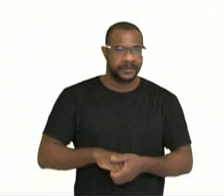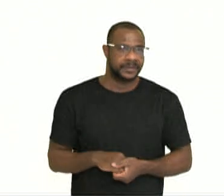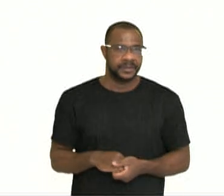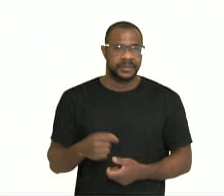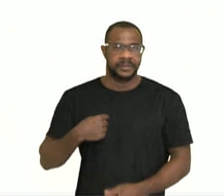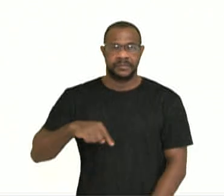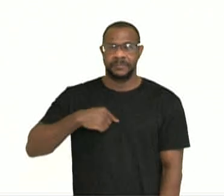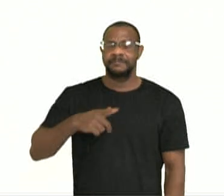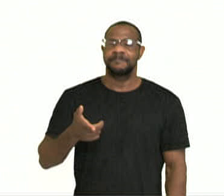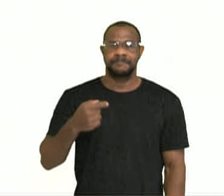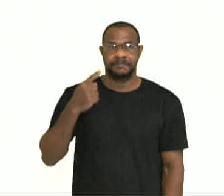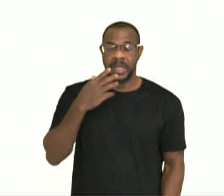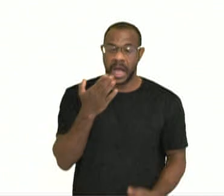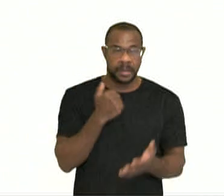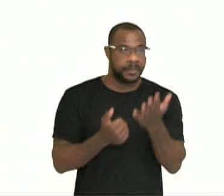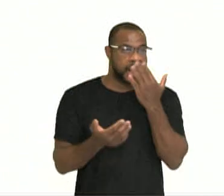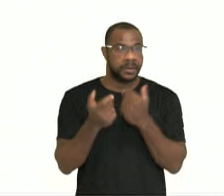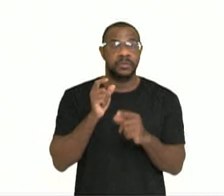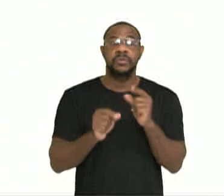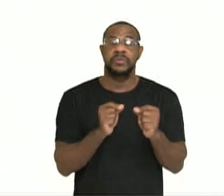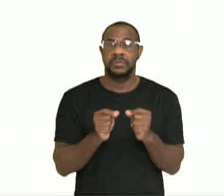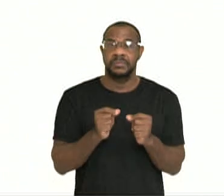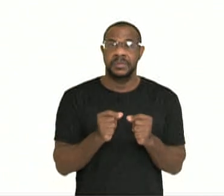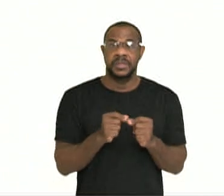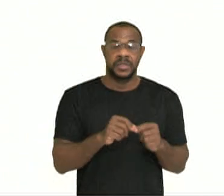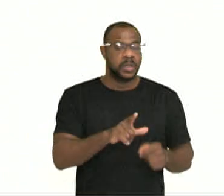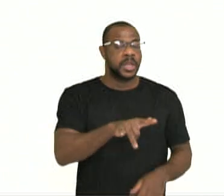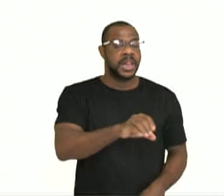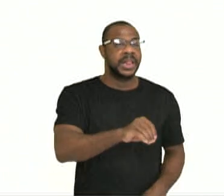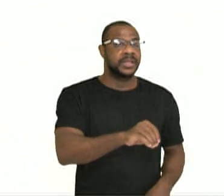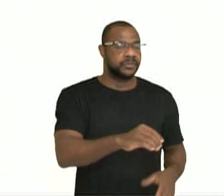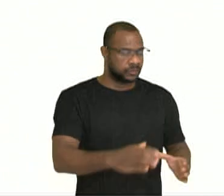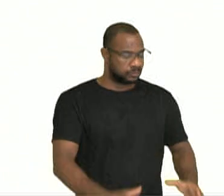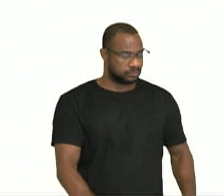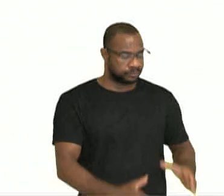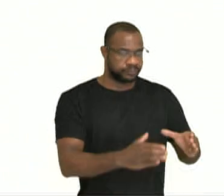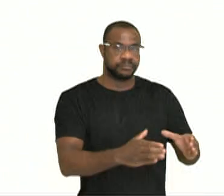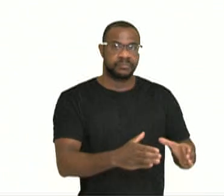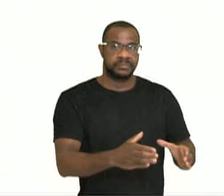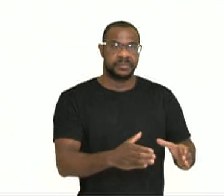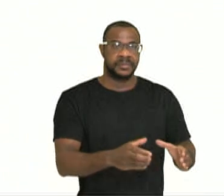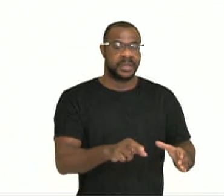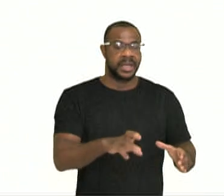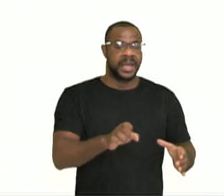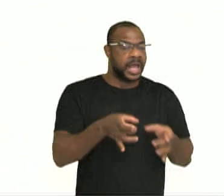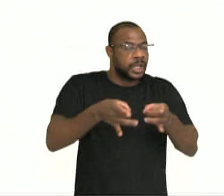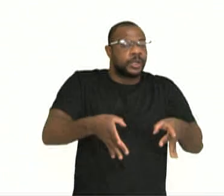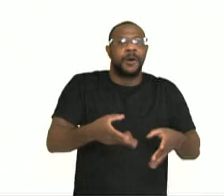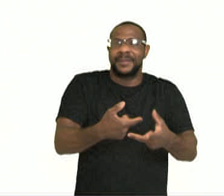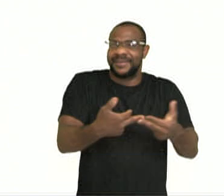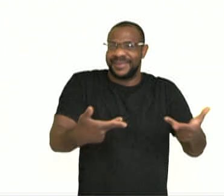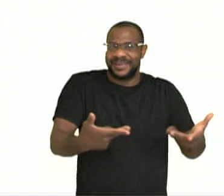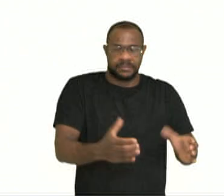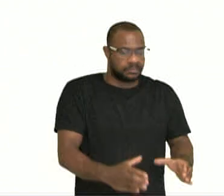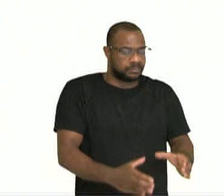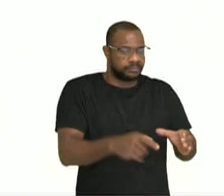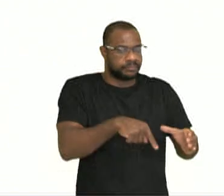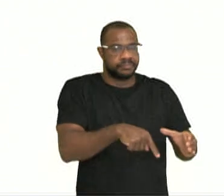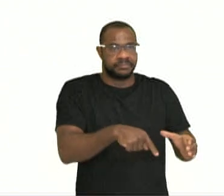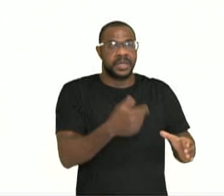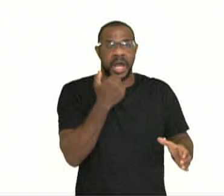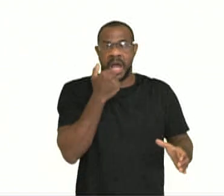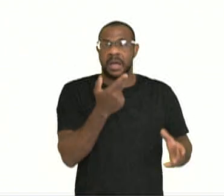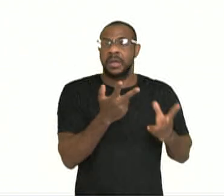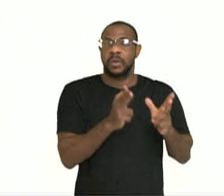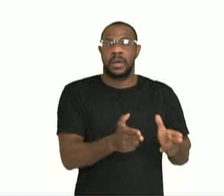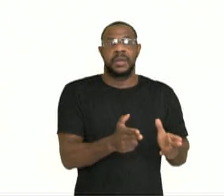marginalizados, se alimentando em uma lixeira, com as sobras de alguém, mencionando que estão se alimentando das mesmas